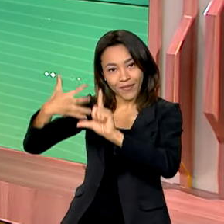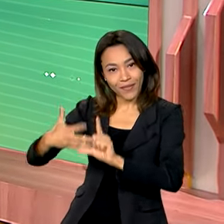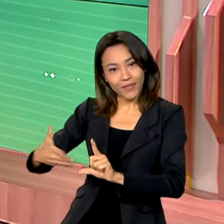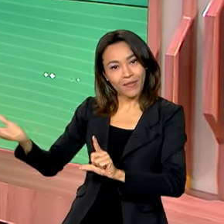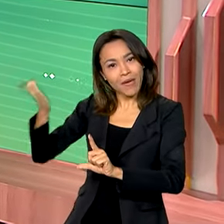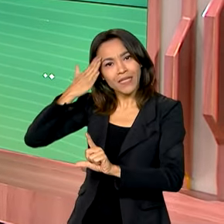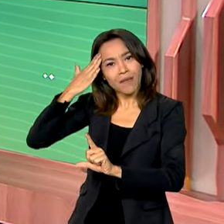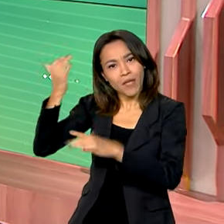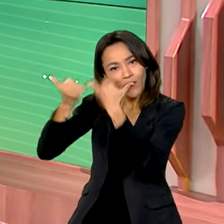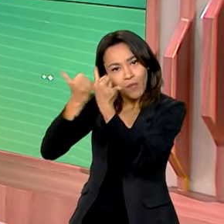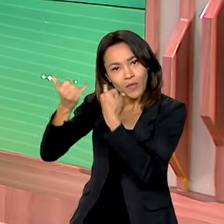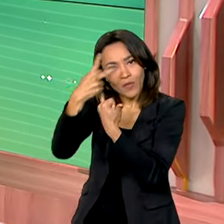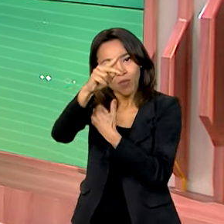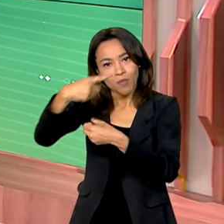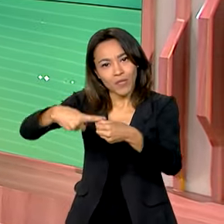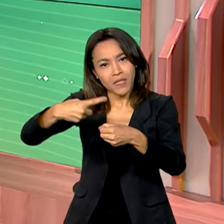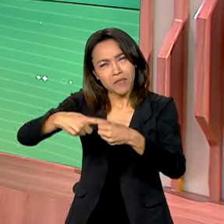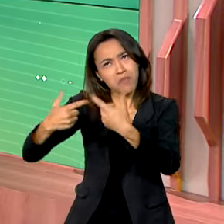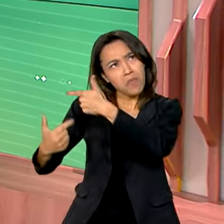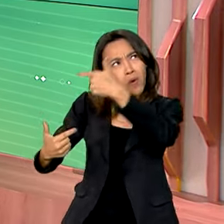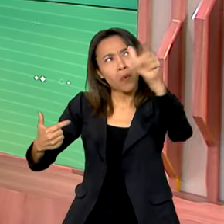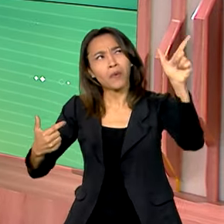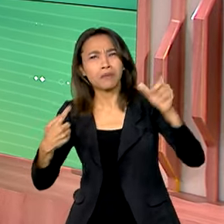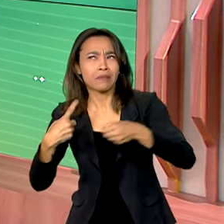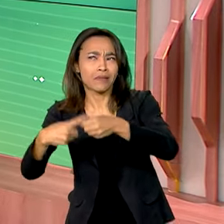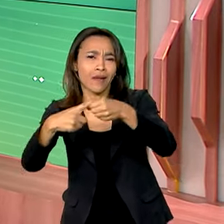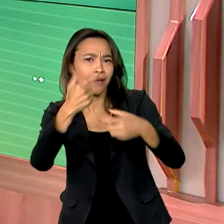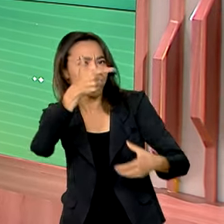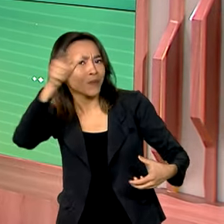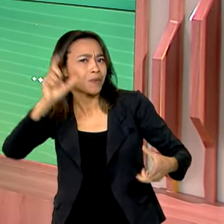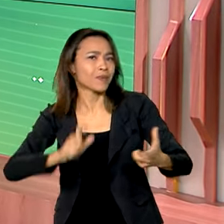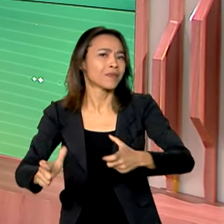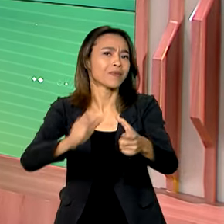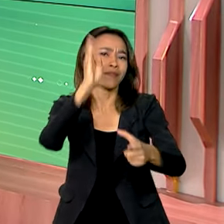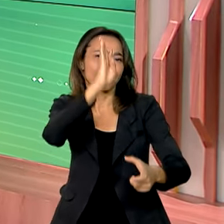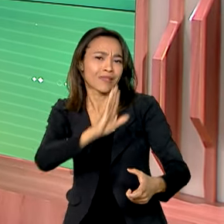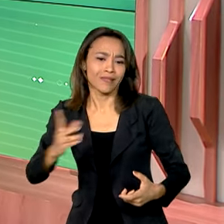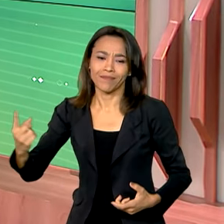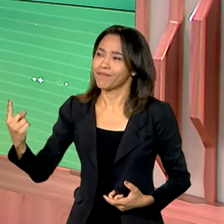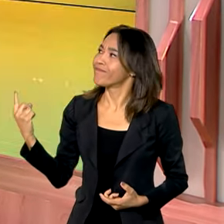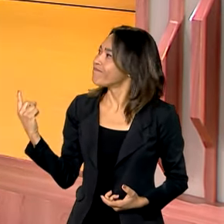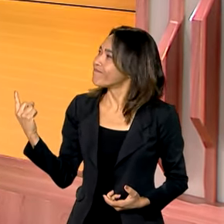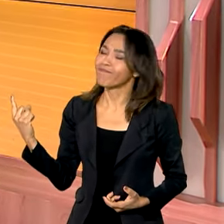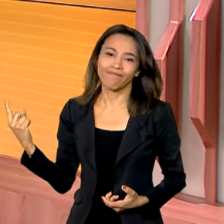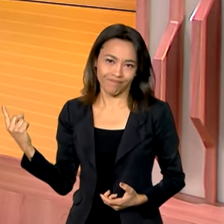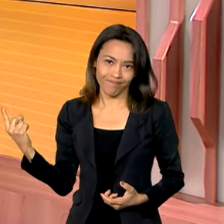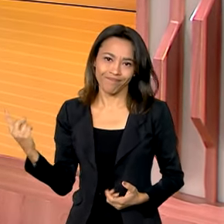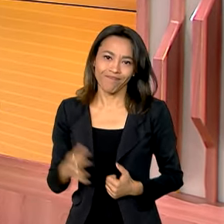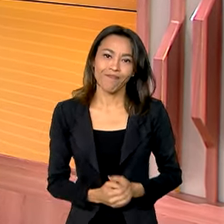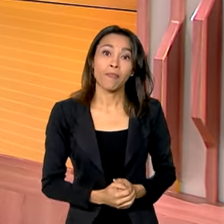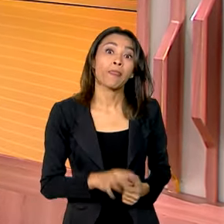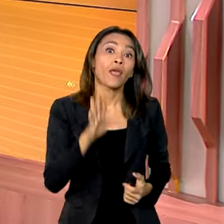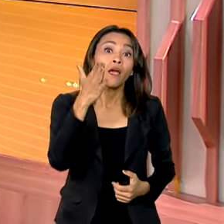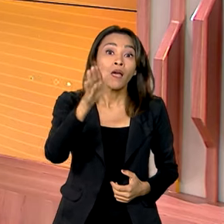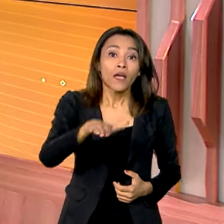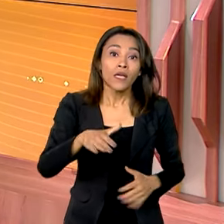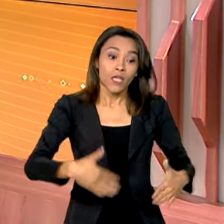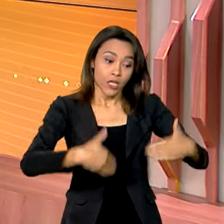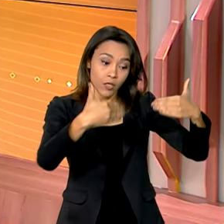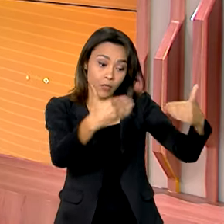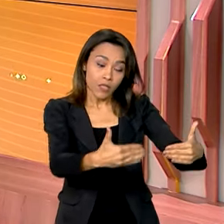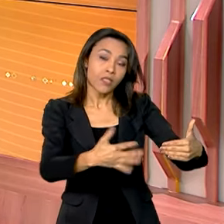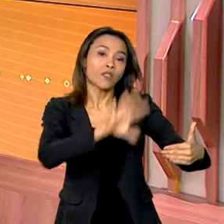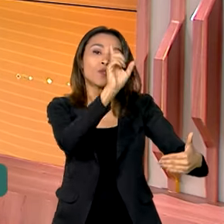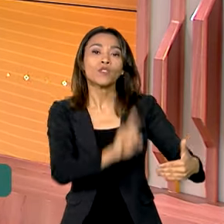o seu município ou alguma outra cidade ou região do país. E uma iniciativa do Ministério dos Direitos Humanos e da